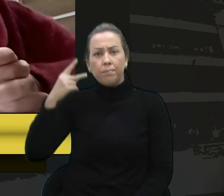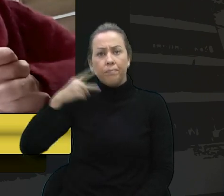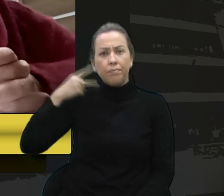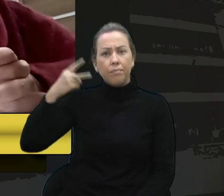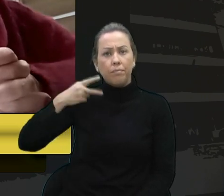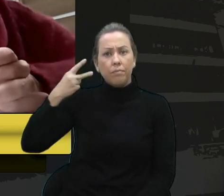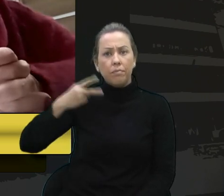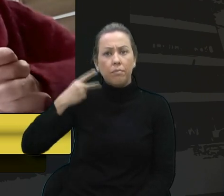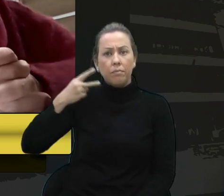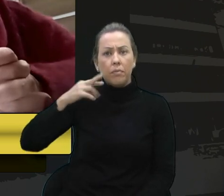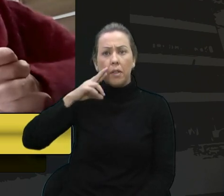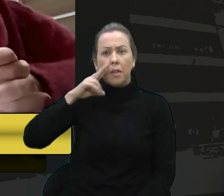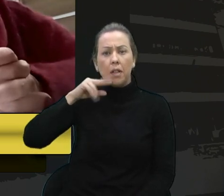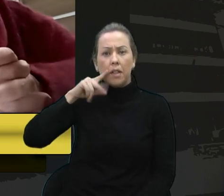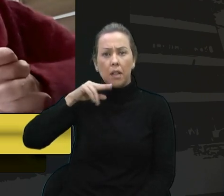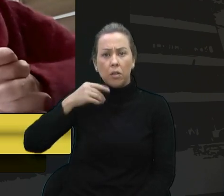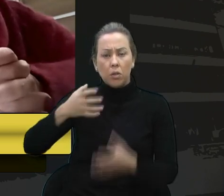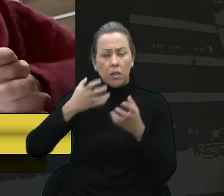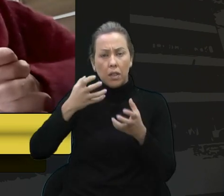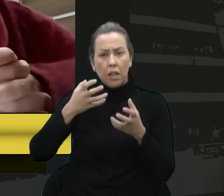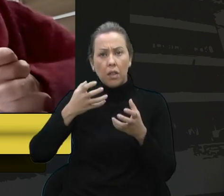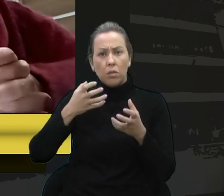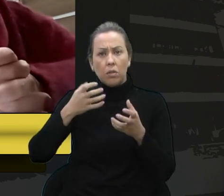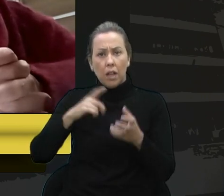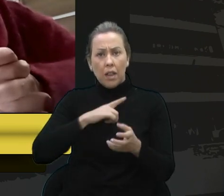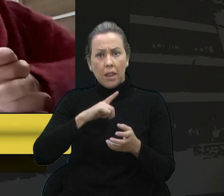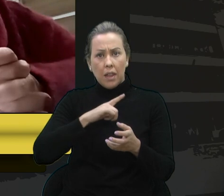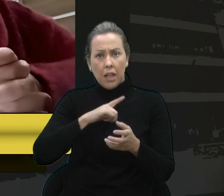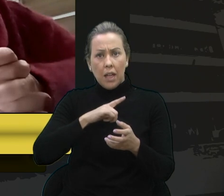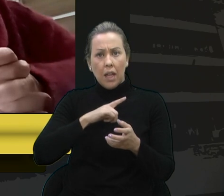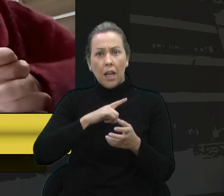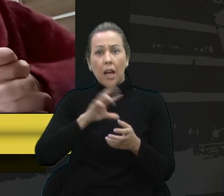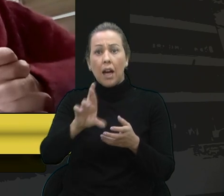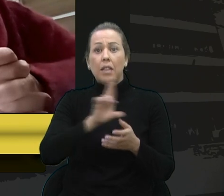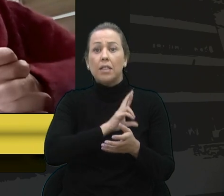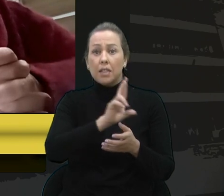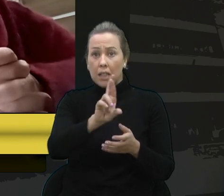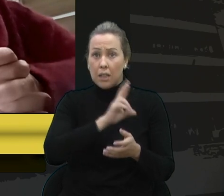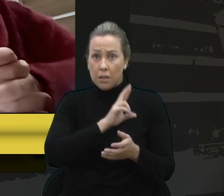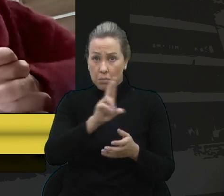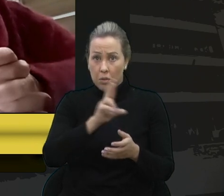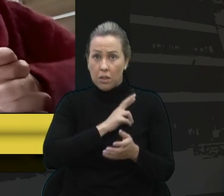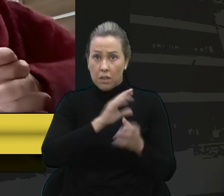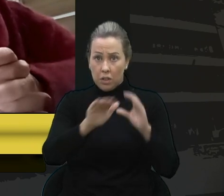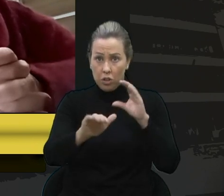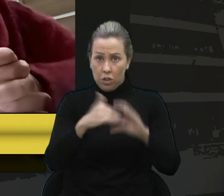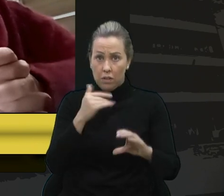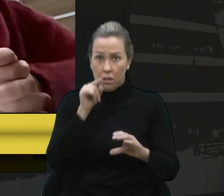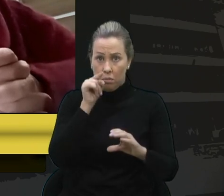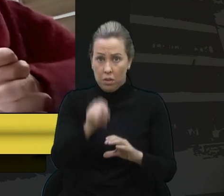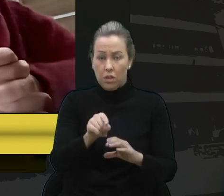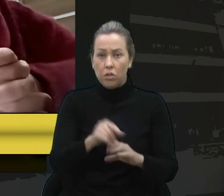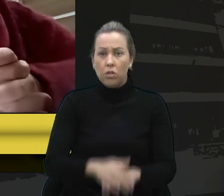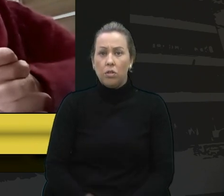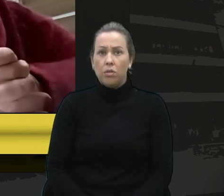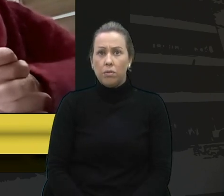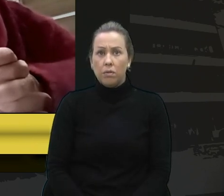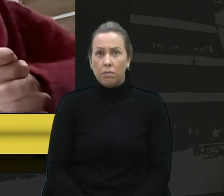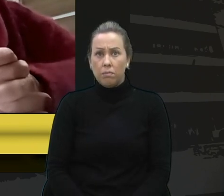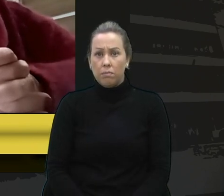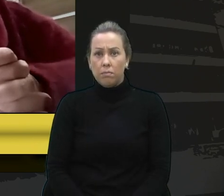Renato, que eu gostaria de ter acesso às respostas que foram enviadas